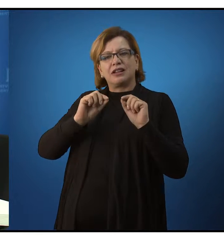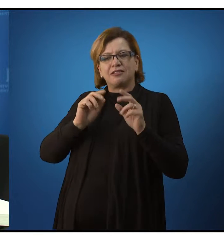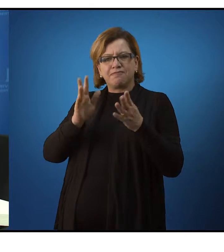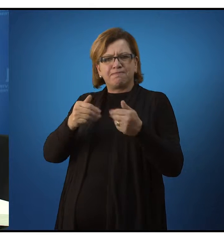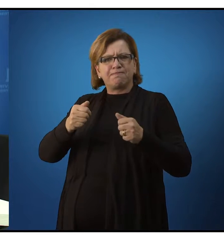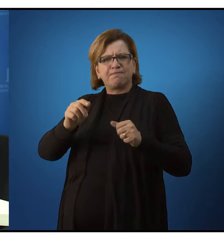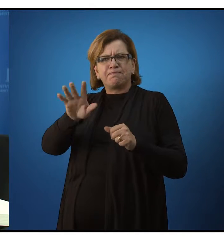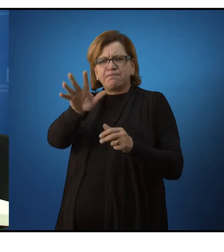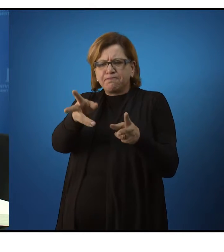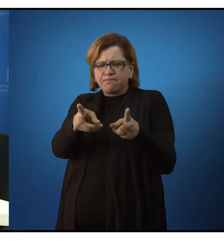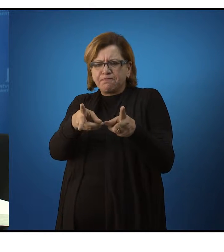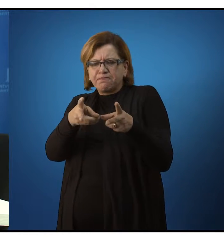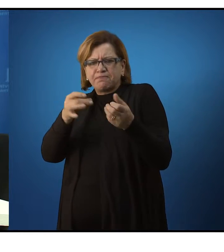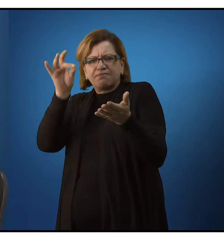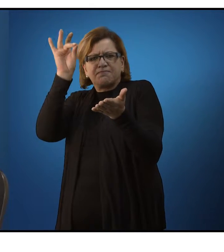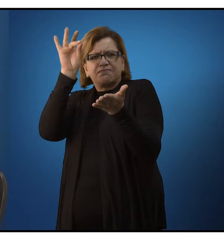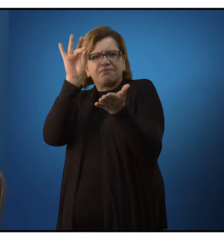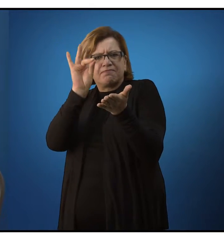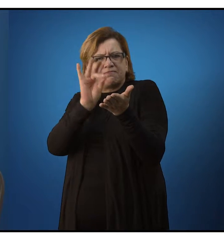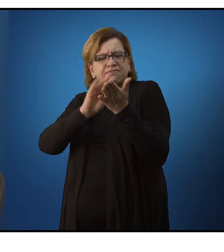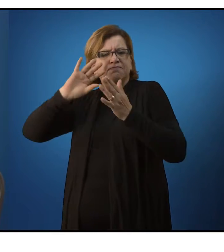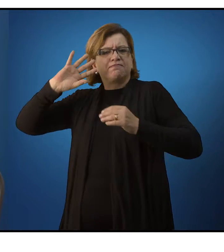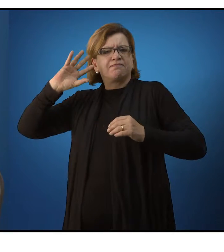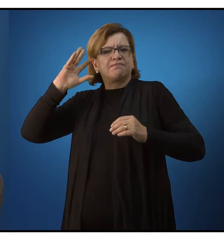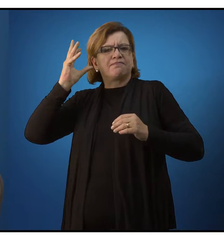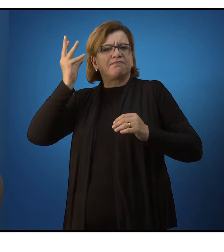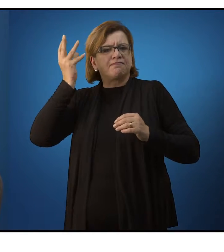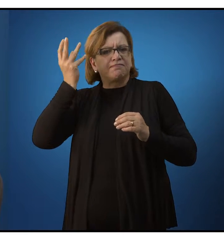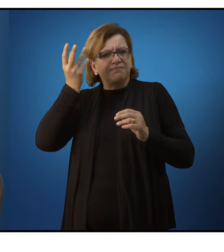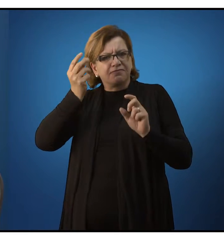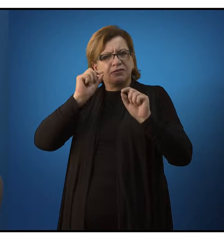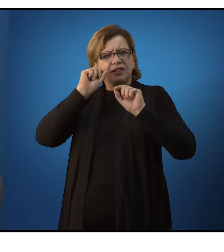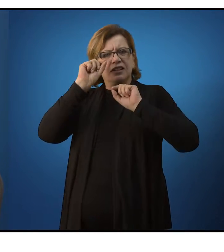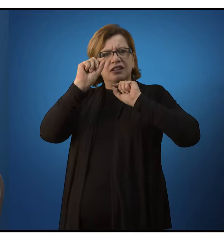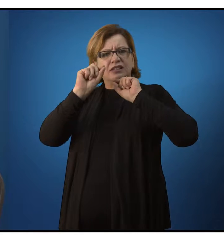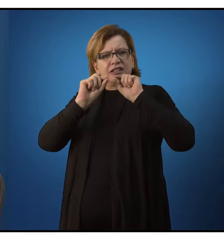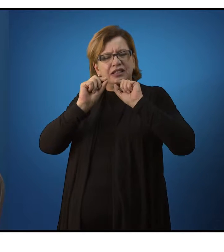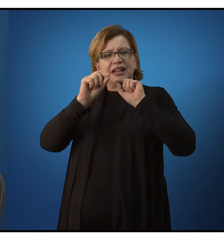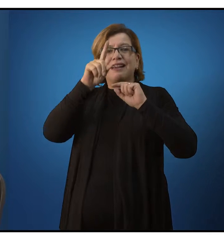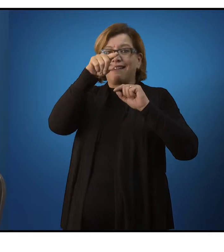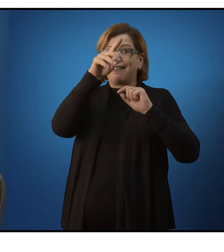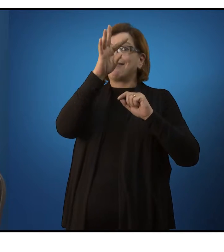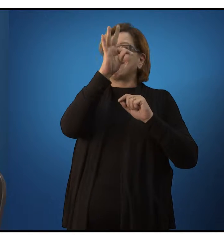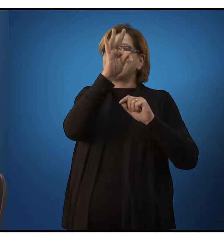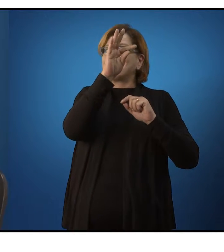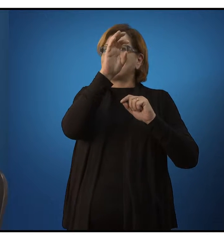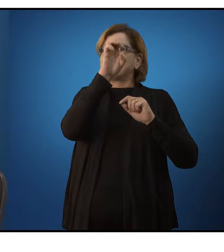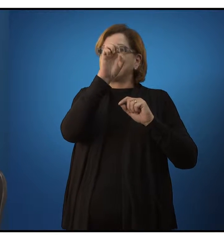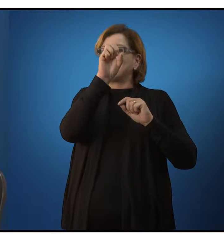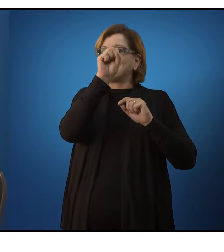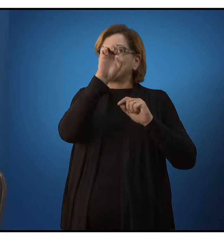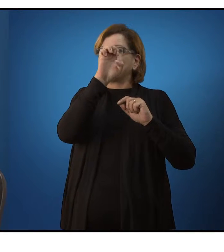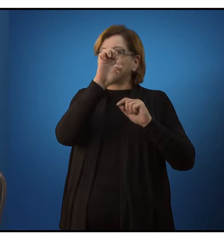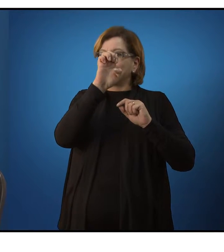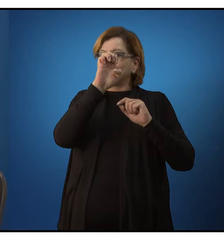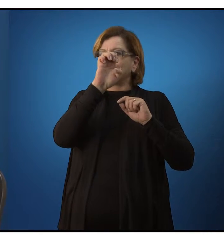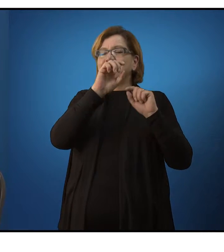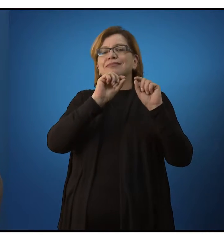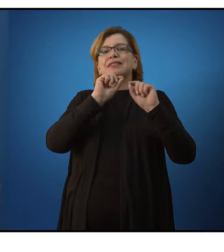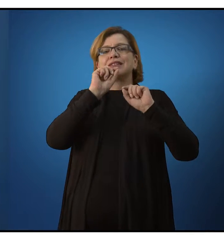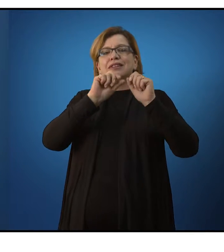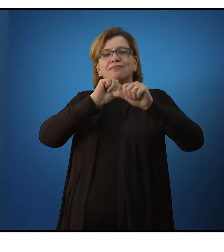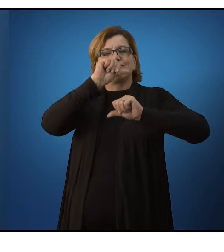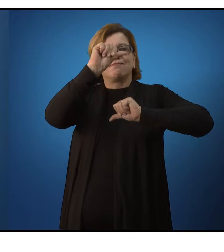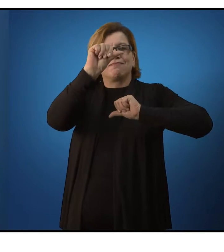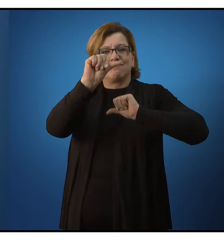com a realidade propriamente dita, com a realidade dada, isso seria a tese, a confirmação da tese. Para